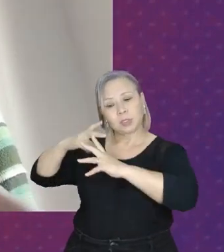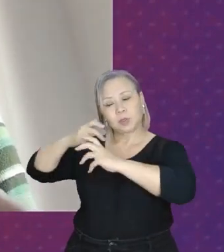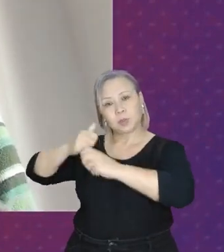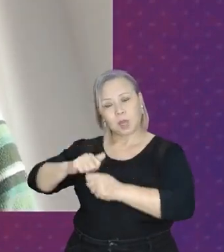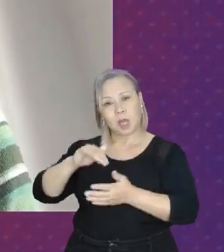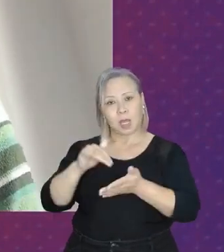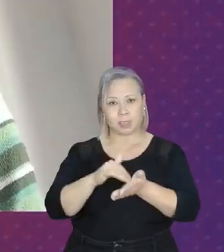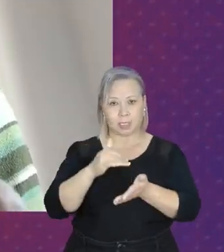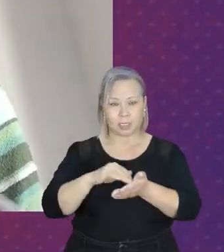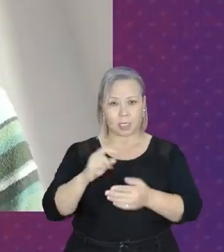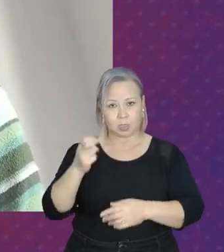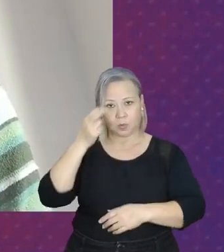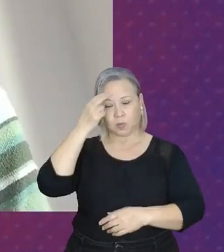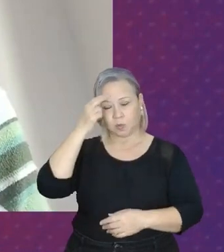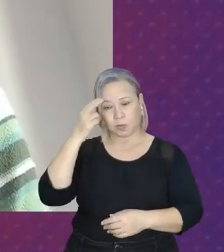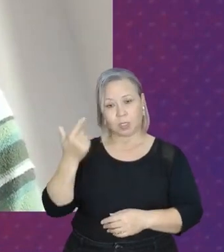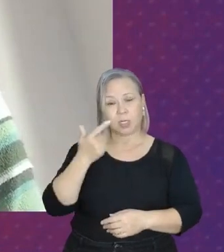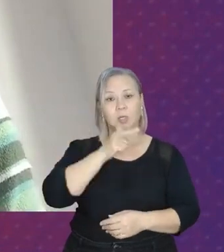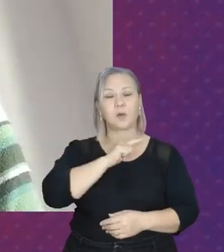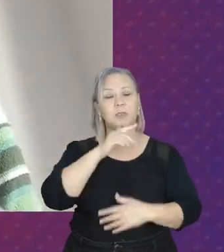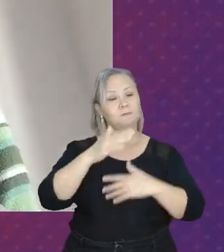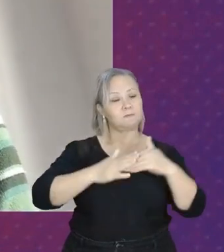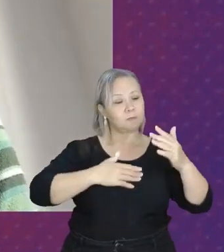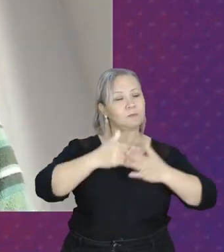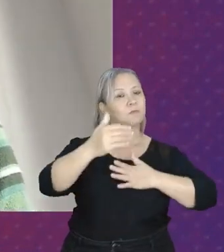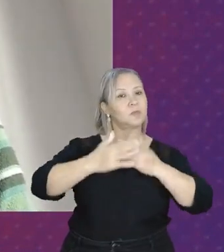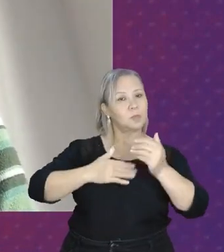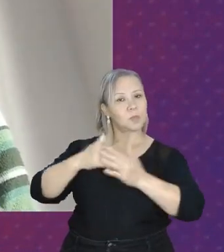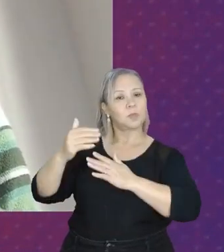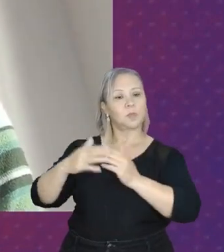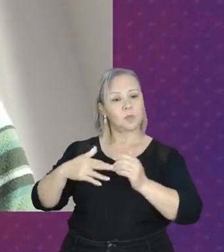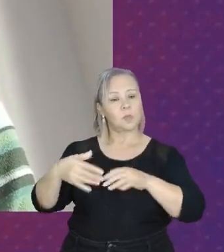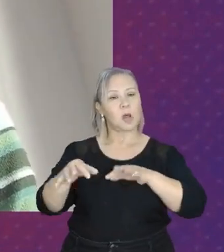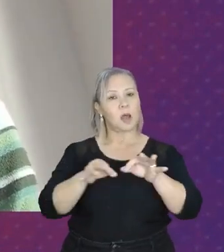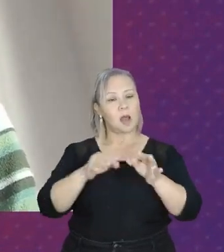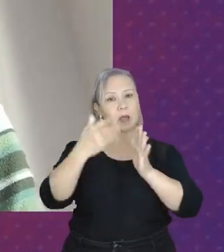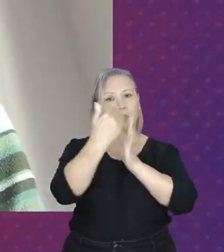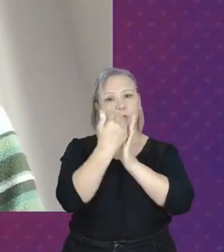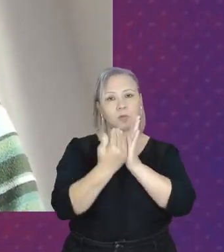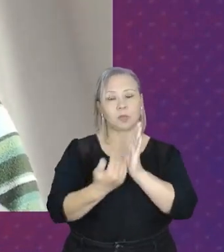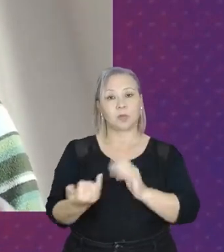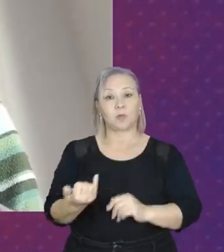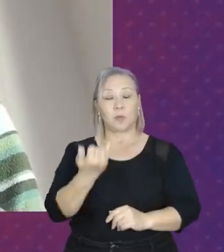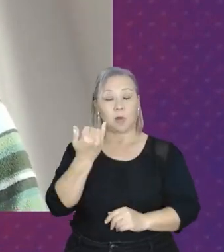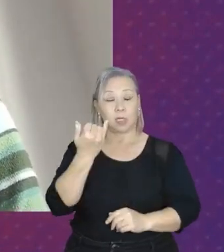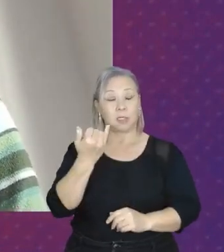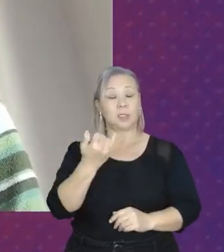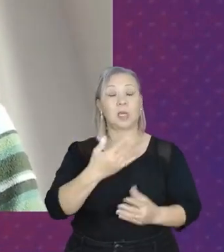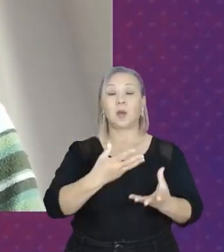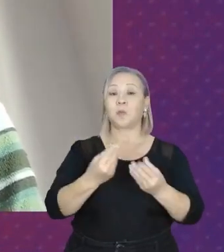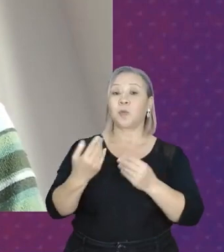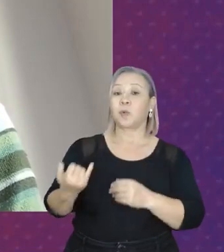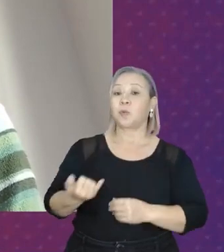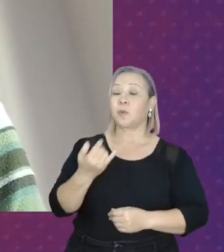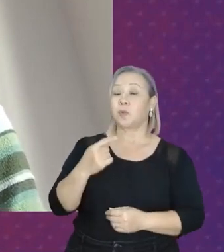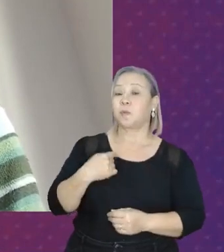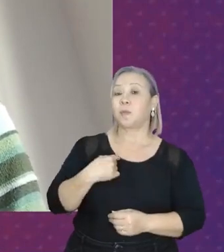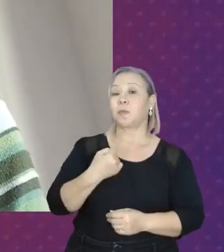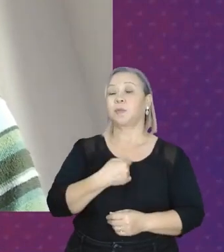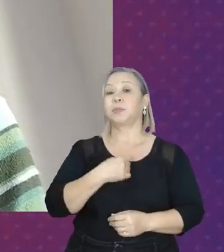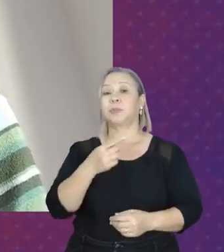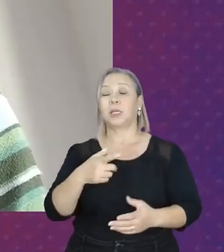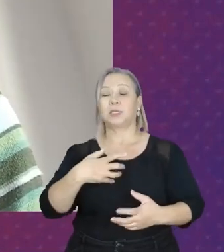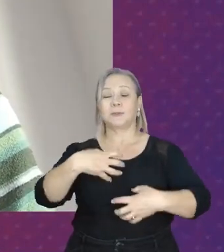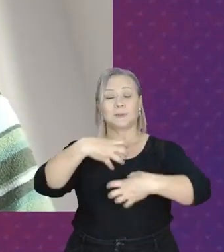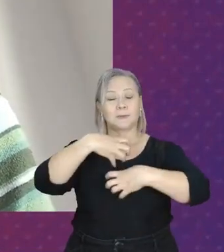de cultura para que a gente consiga colocar em prática esses programas que são tão importantes, que foram tão importantes para a gente ter esse